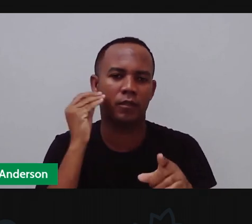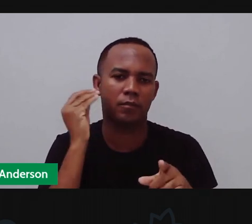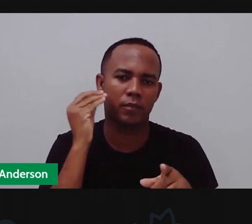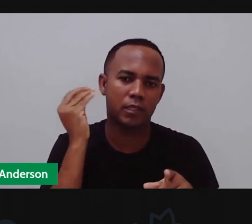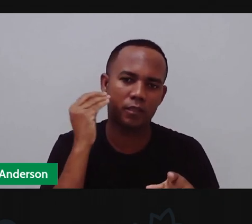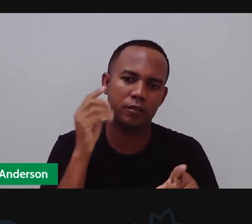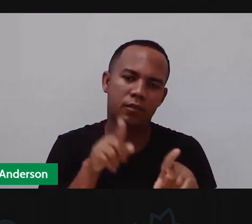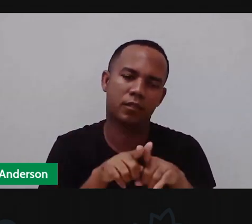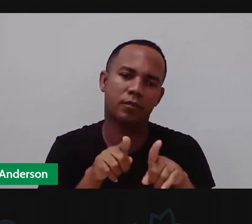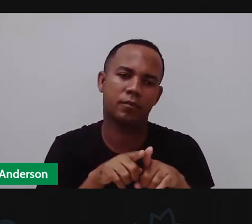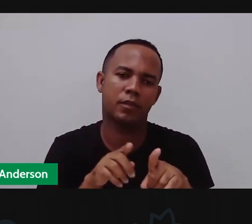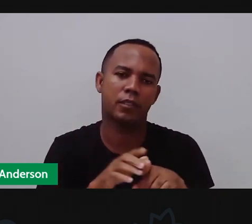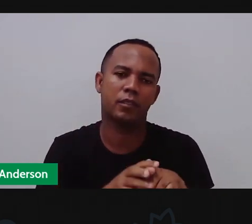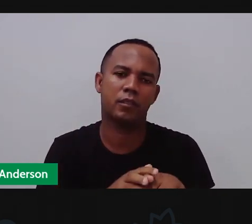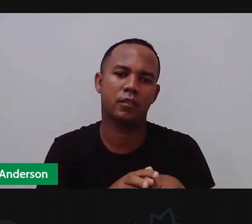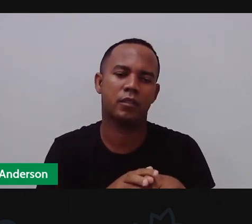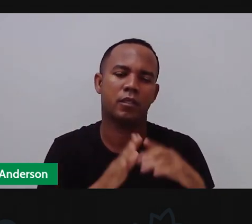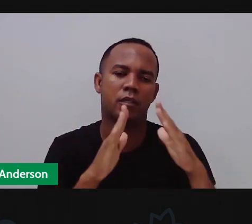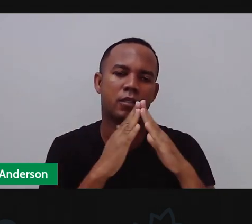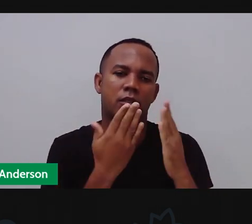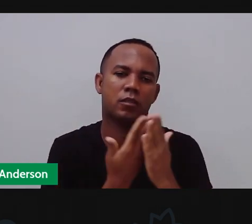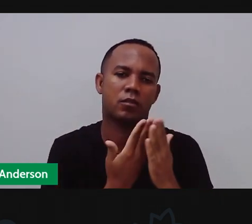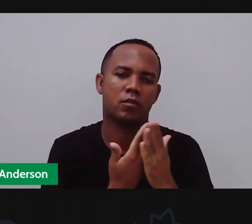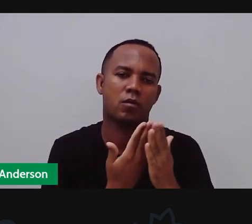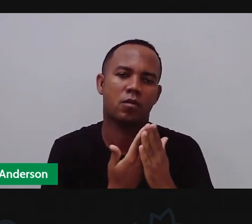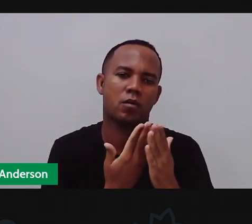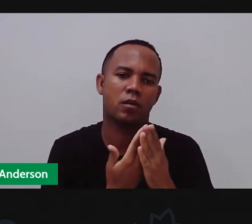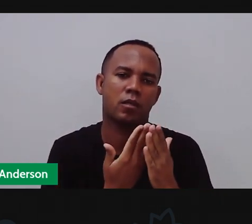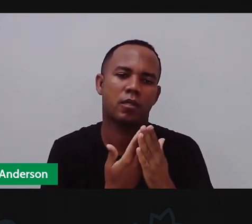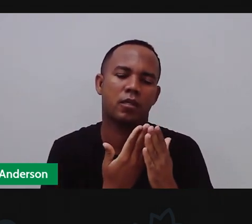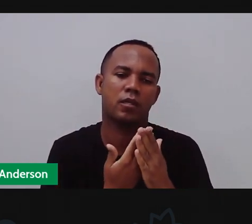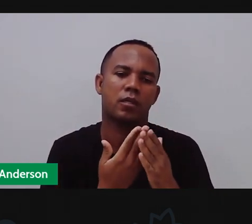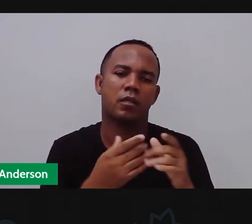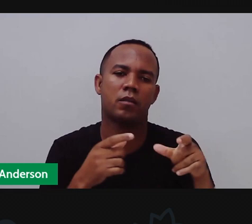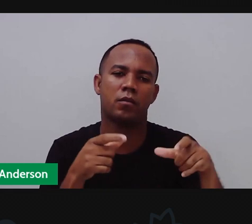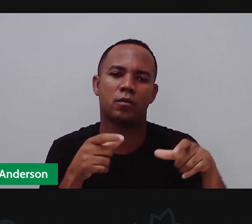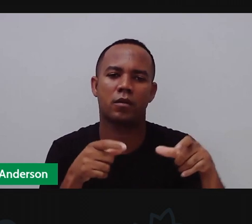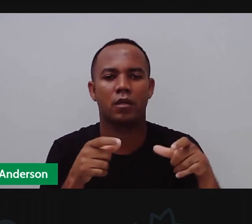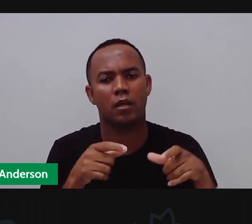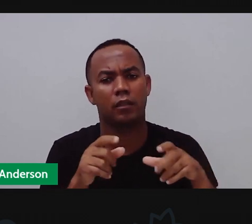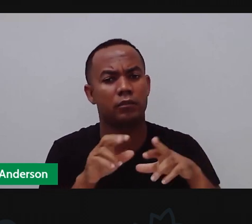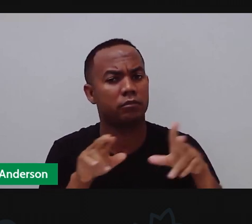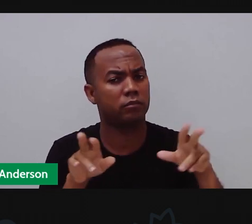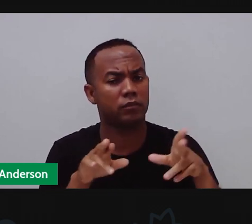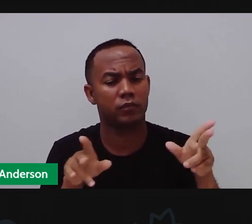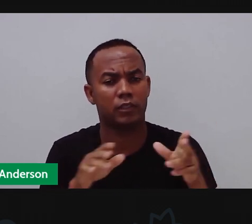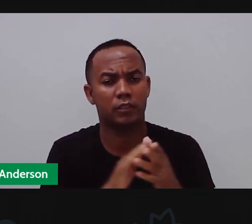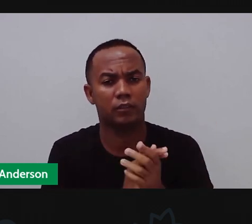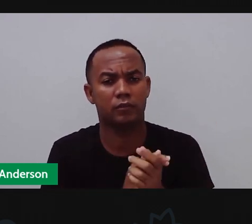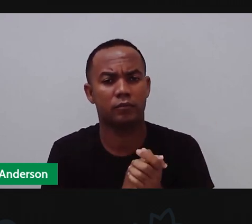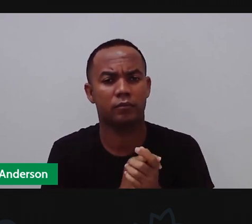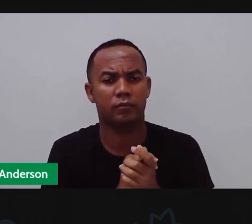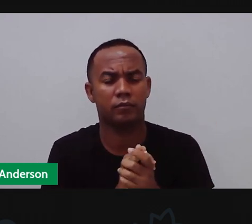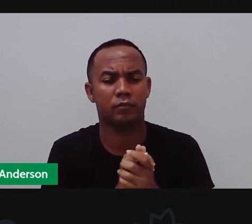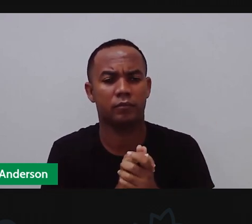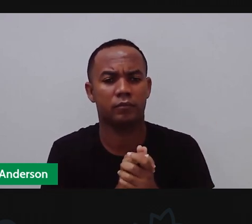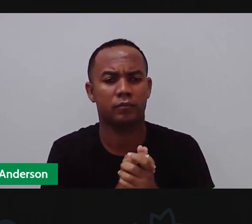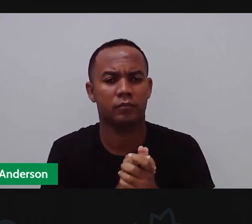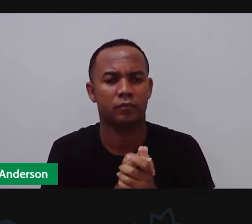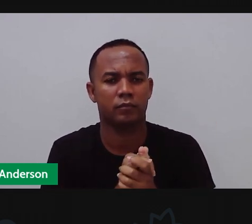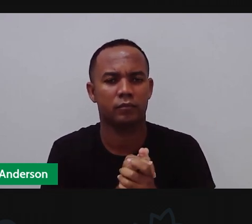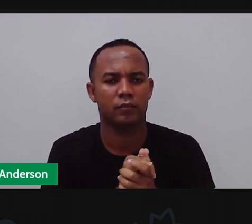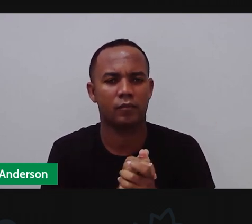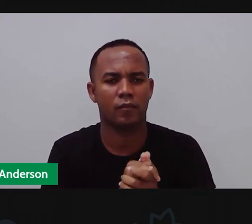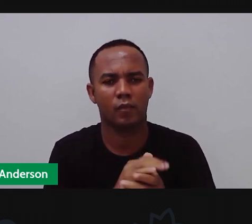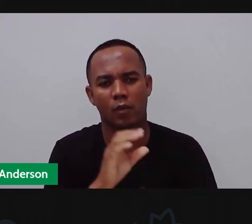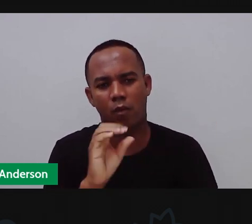em dúvida dessa. Otávio Mansu, né? Oi? Otávio Mansu fica no Cazébia, essa eu sei.